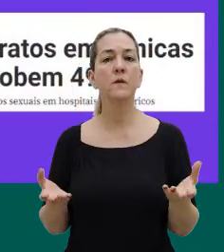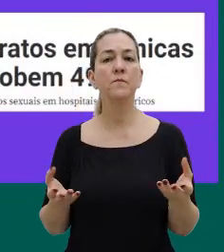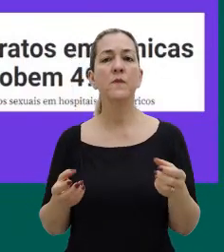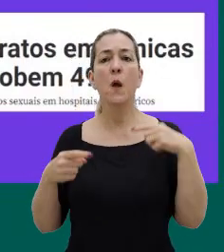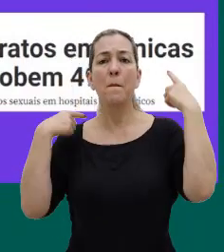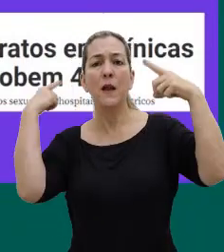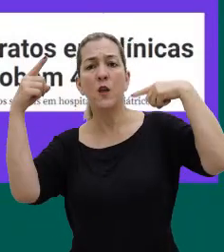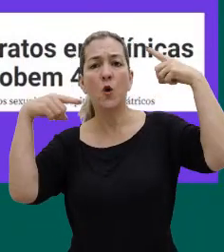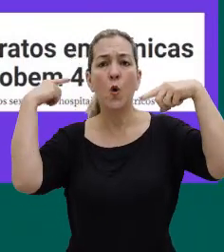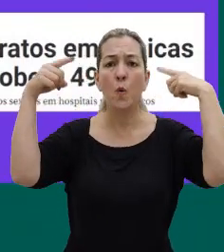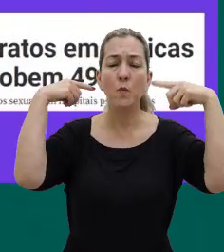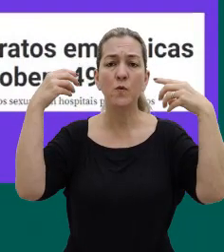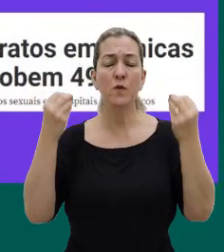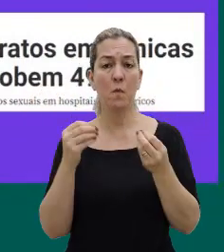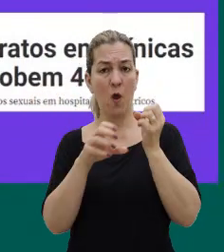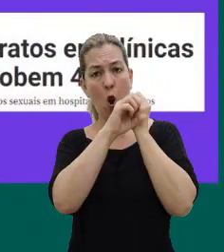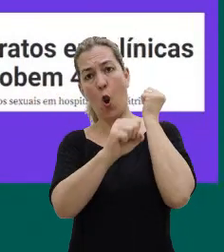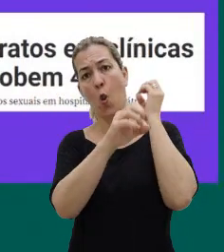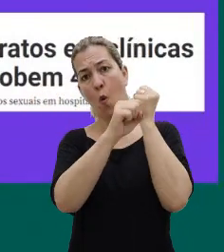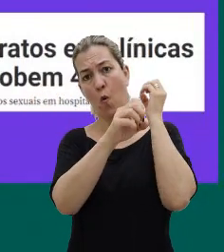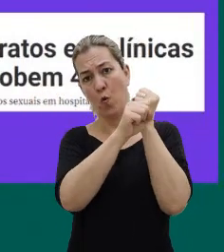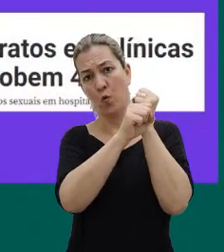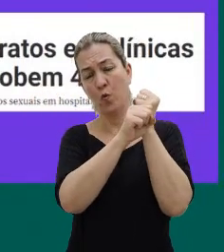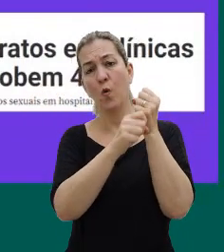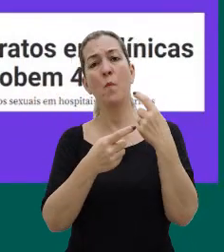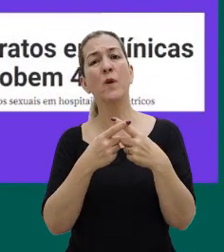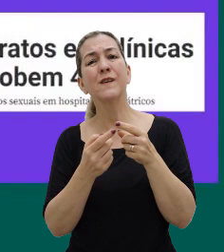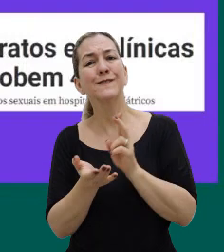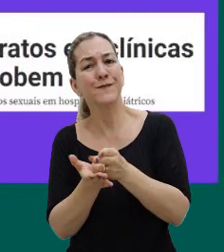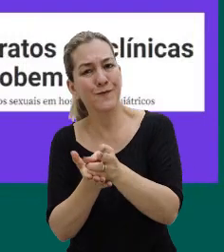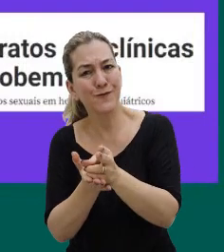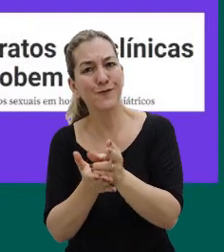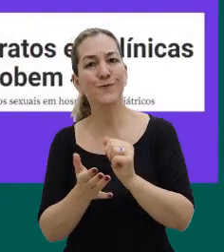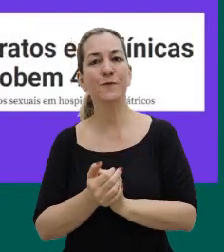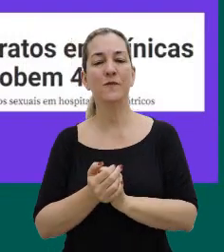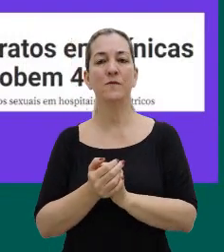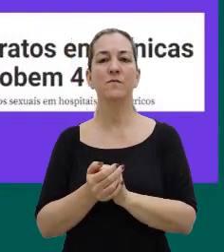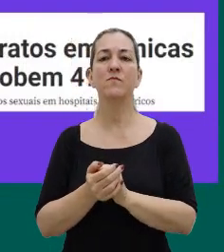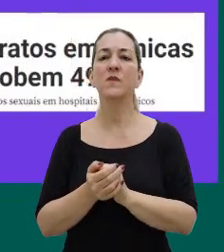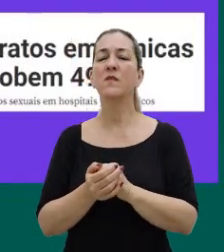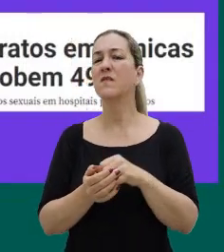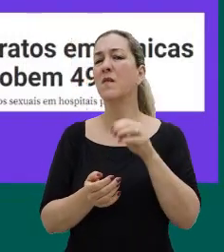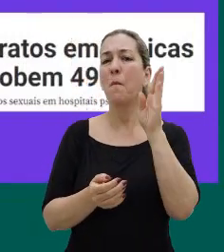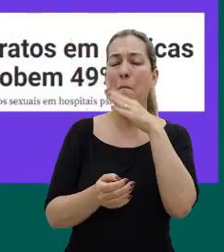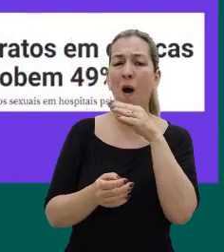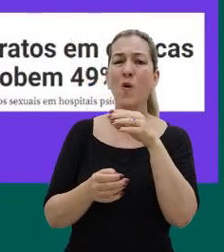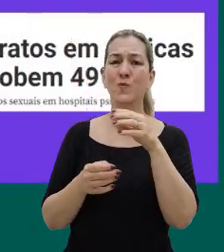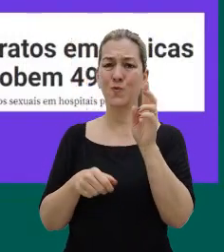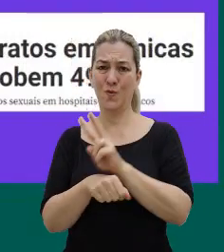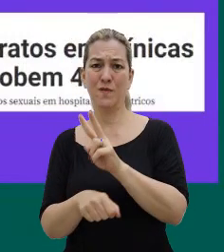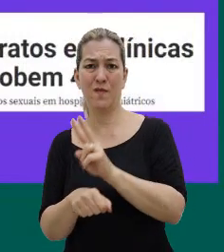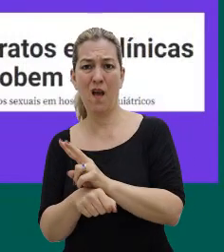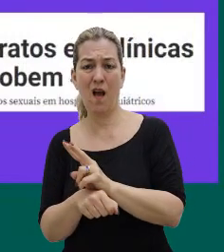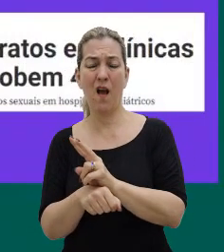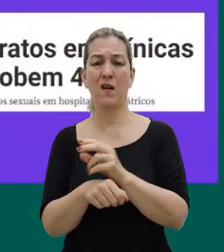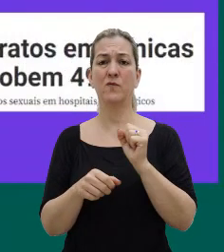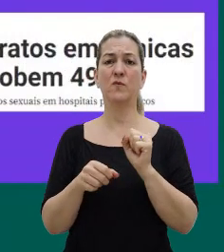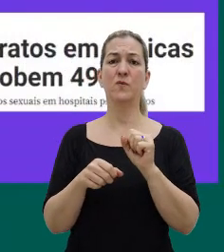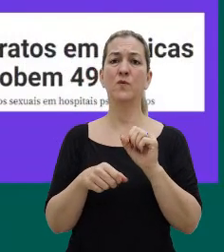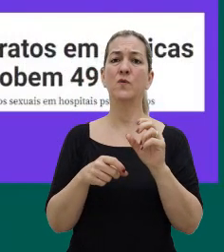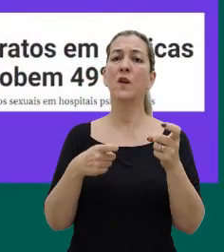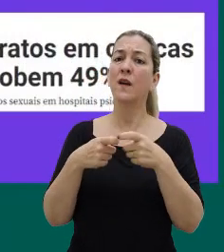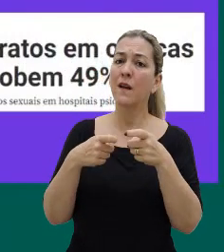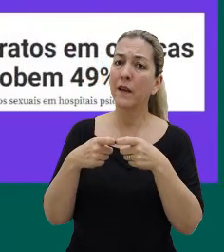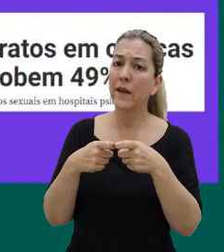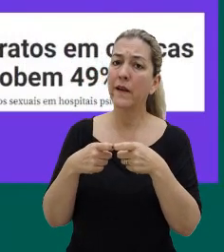né, manicômios que dão muito lucro, então, por isso que eles são mantidos, denúncias de maus tratos em clínicas, né, abuso sexual, entre outras